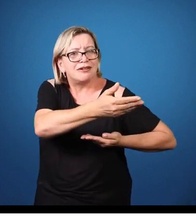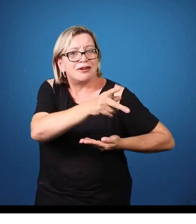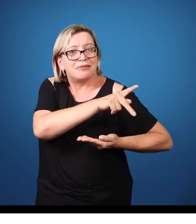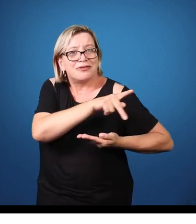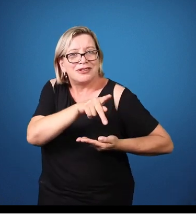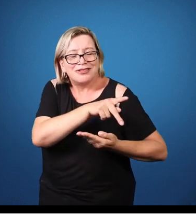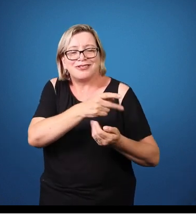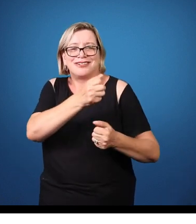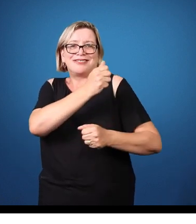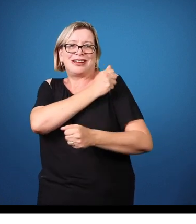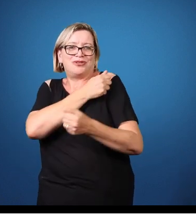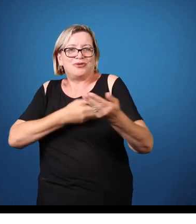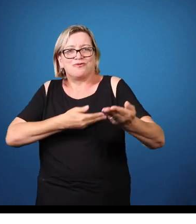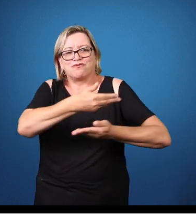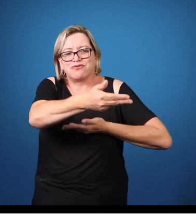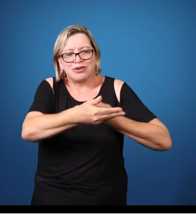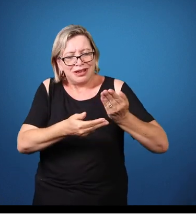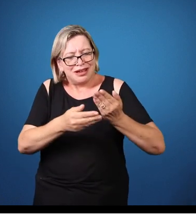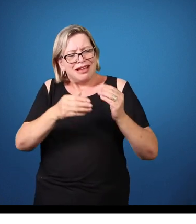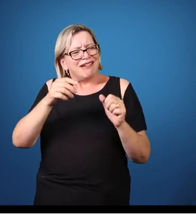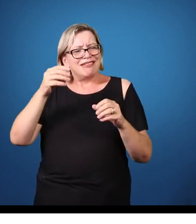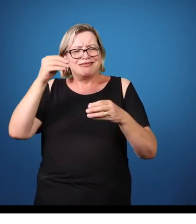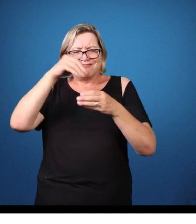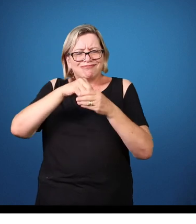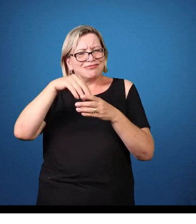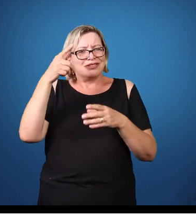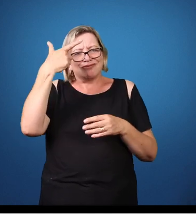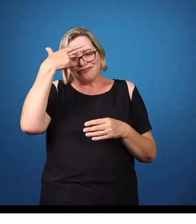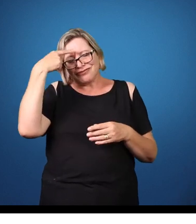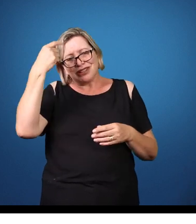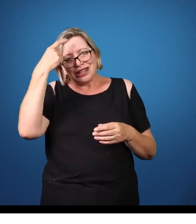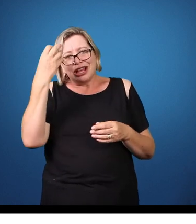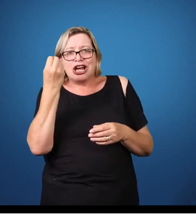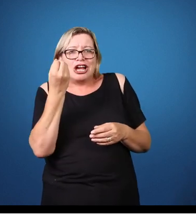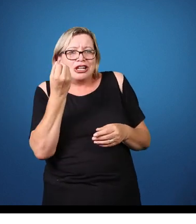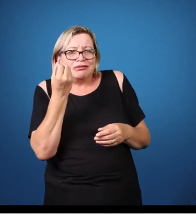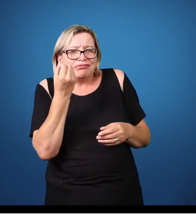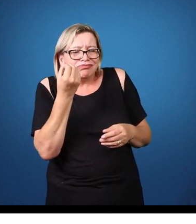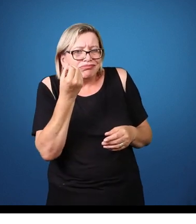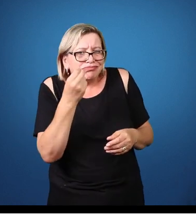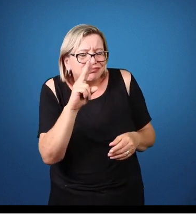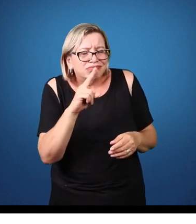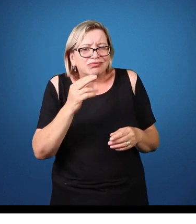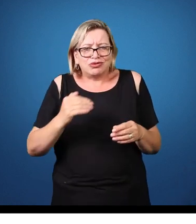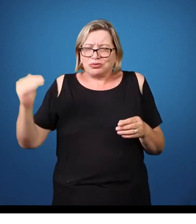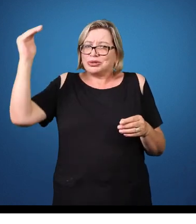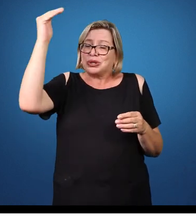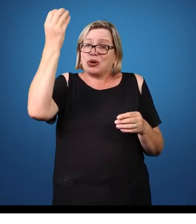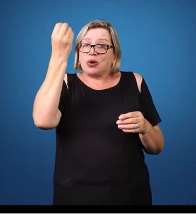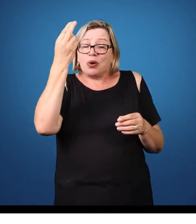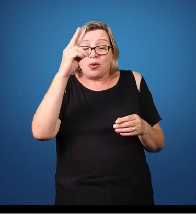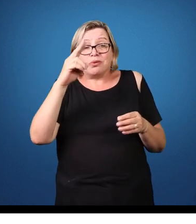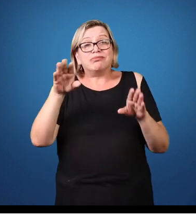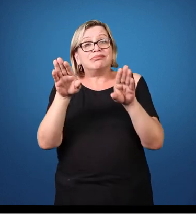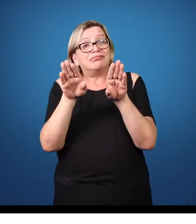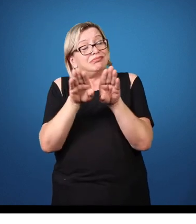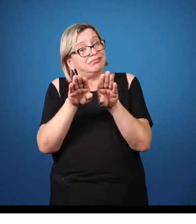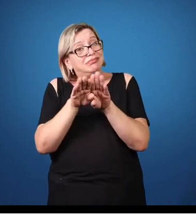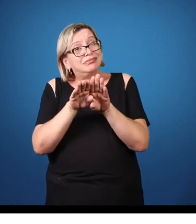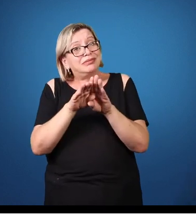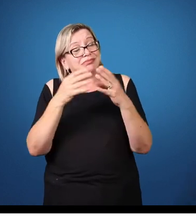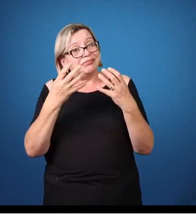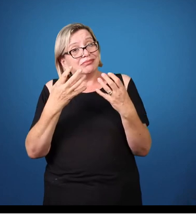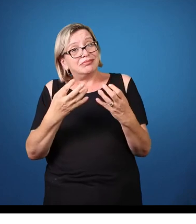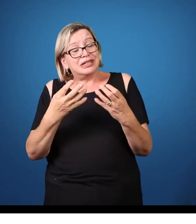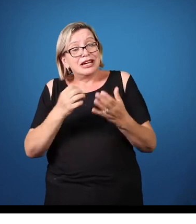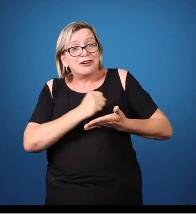instituições da nossa cidade, da nossa região, mas também almeja ser um suporte, uma ferramenta para os nossos alunos